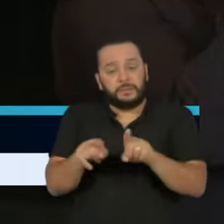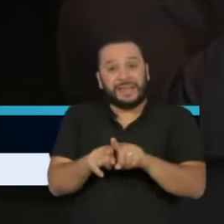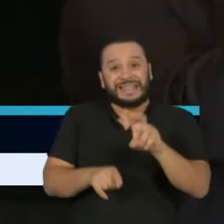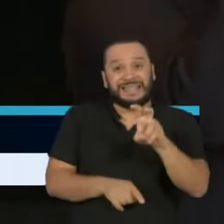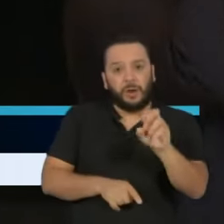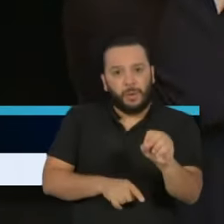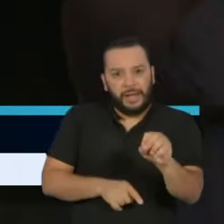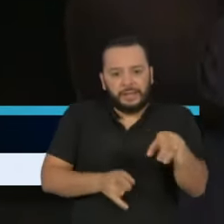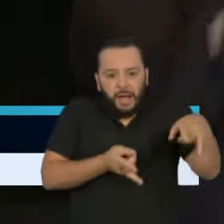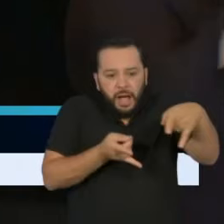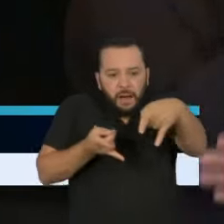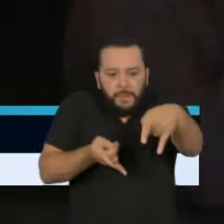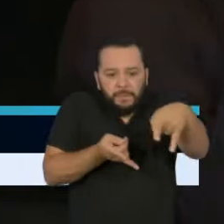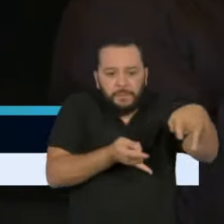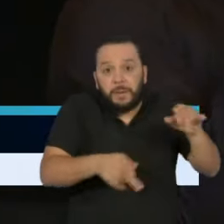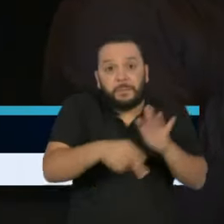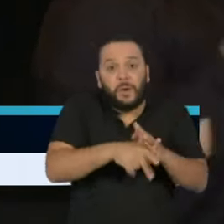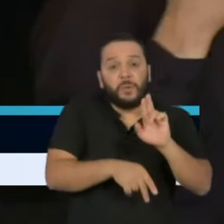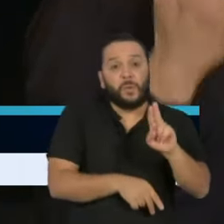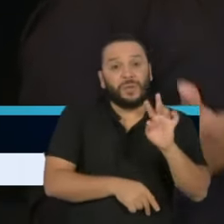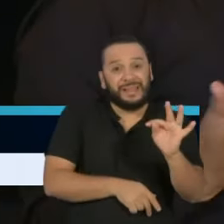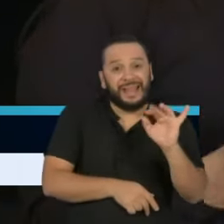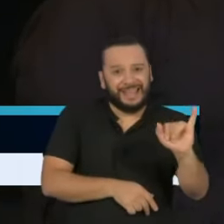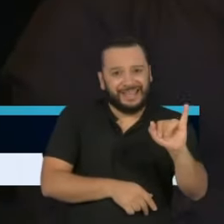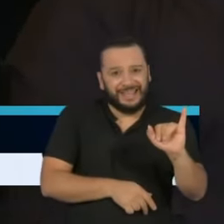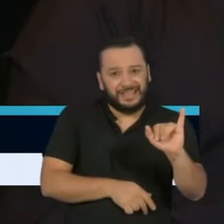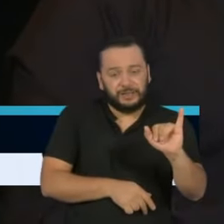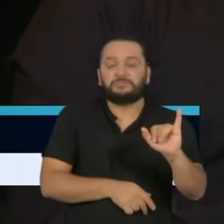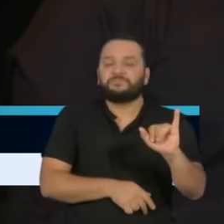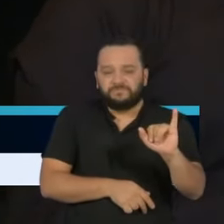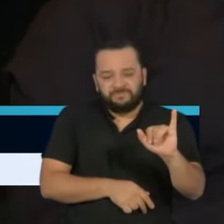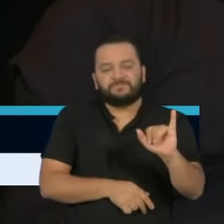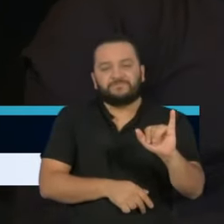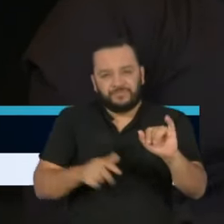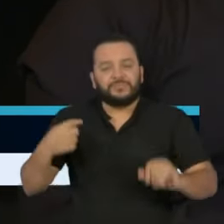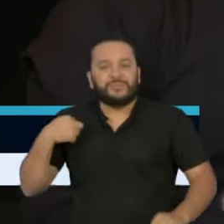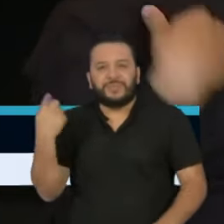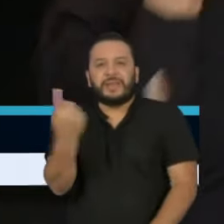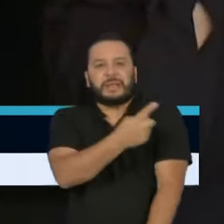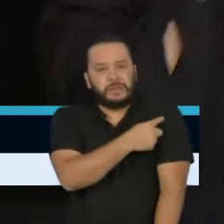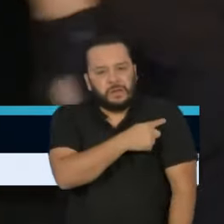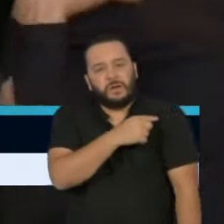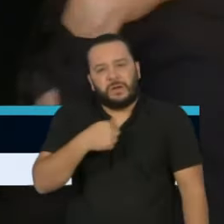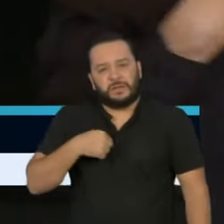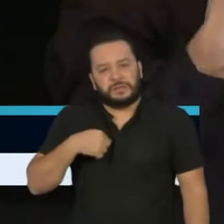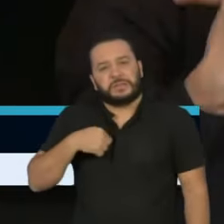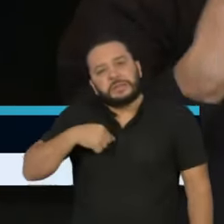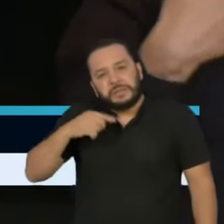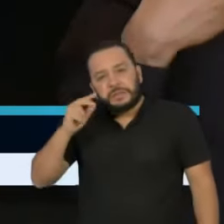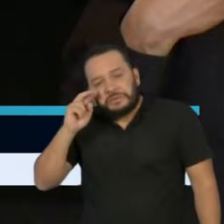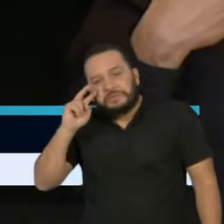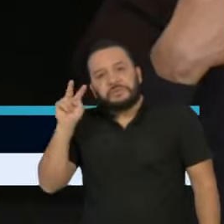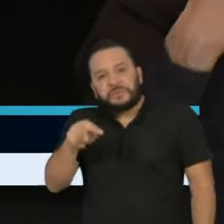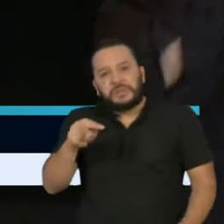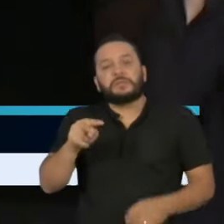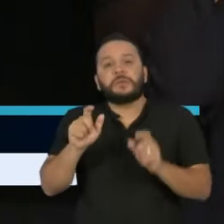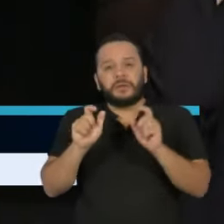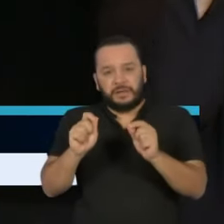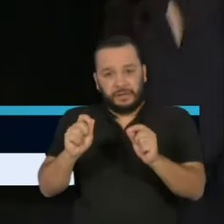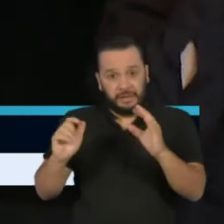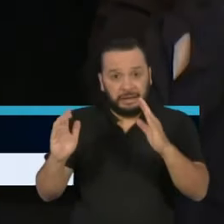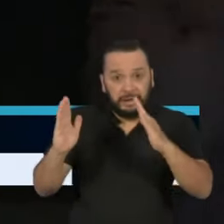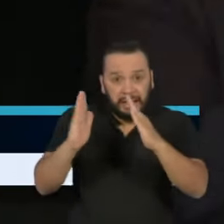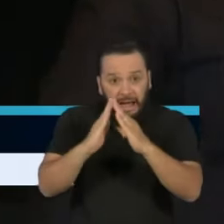UTI. Portanto, nós já, felizmente, pudemos observar nesses dias que o isolamento e que as